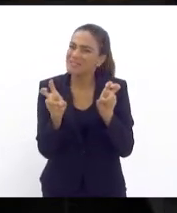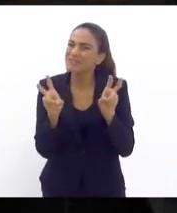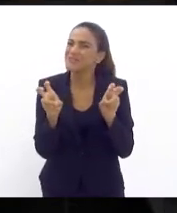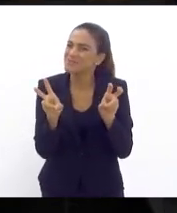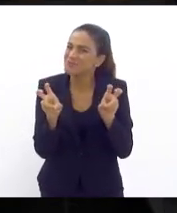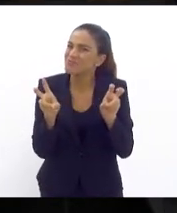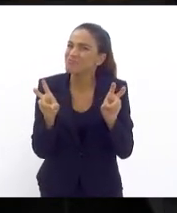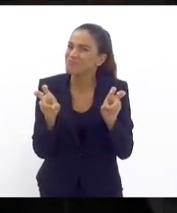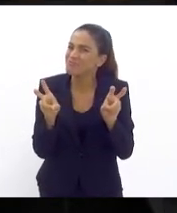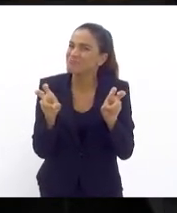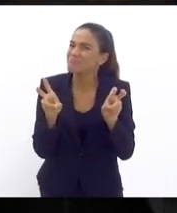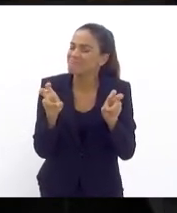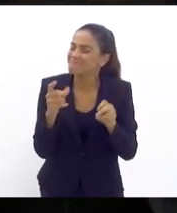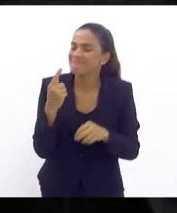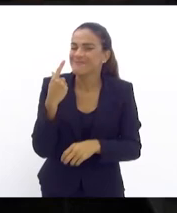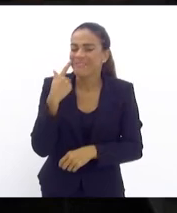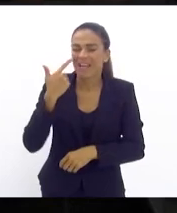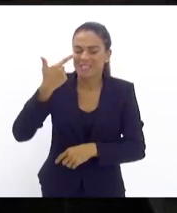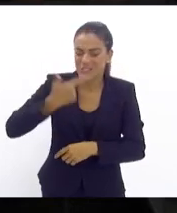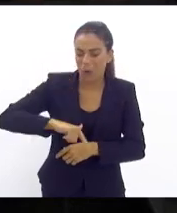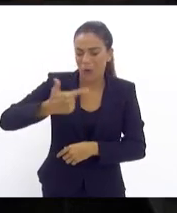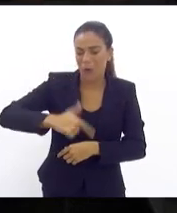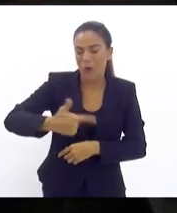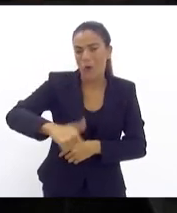reverberado